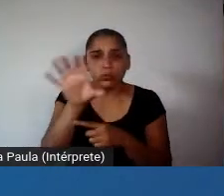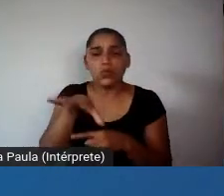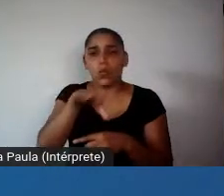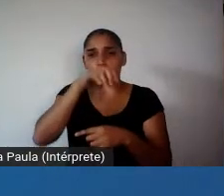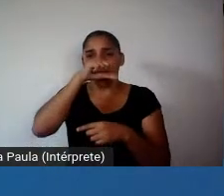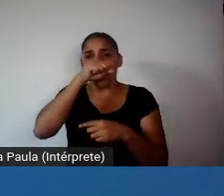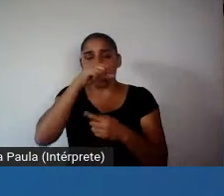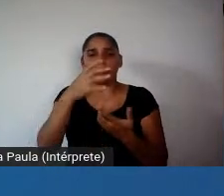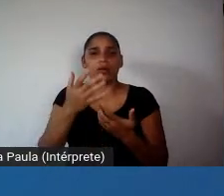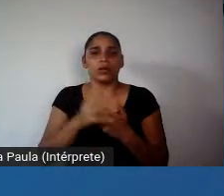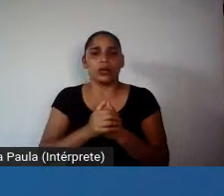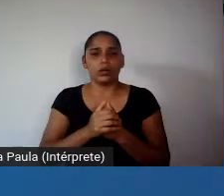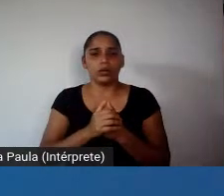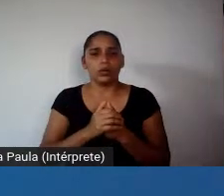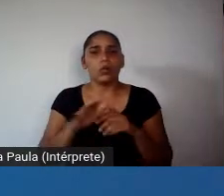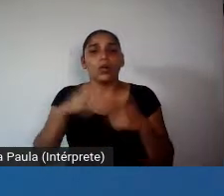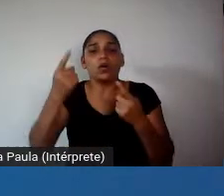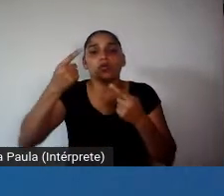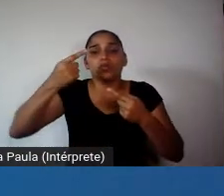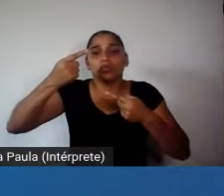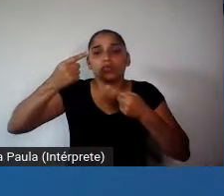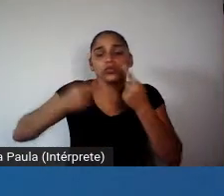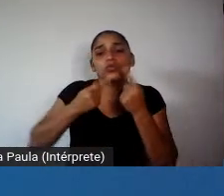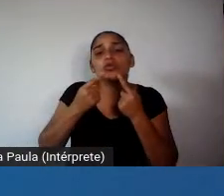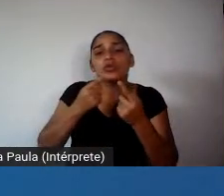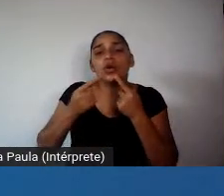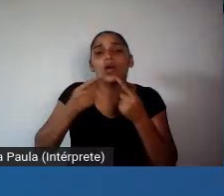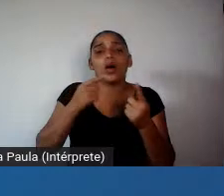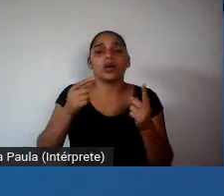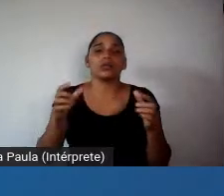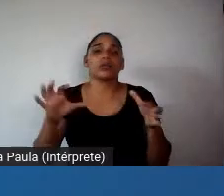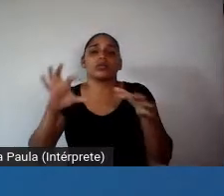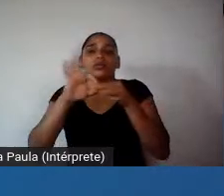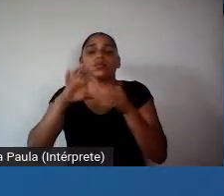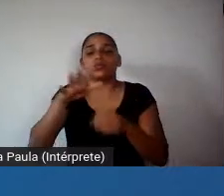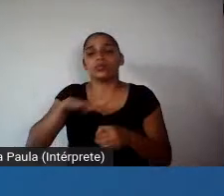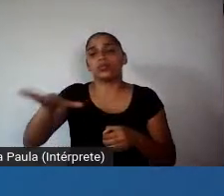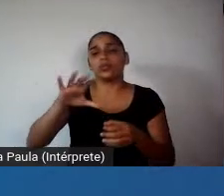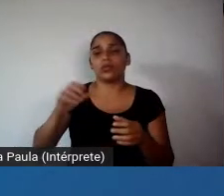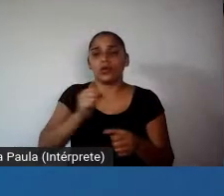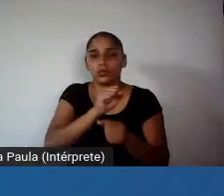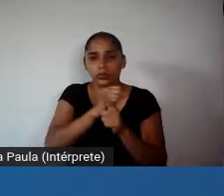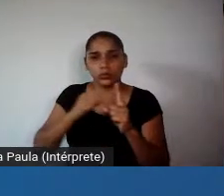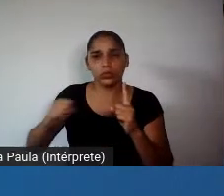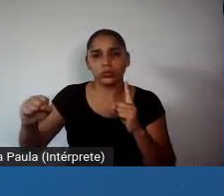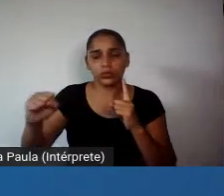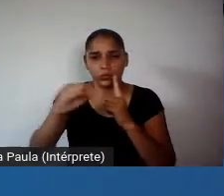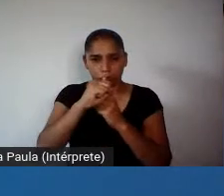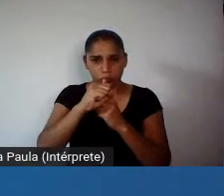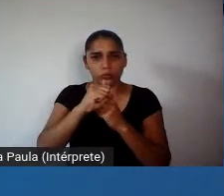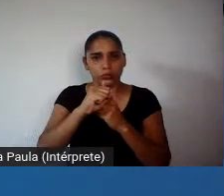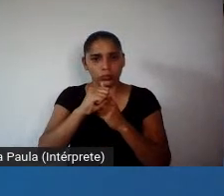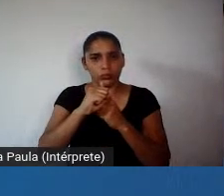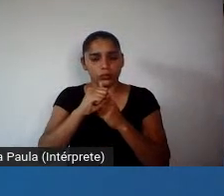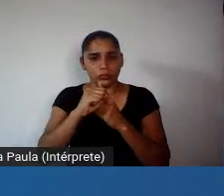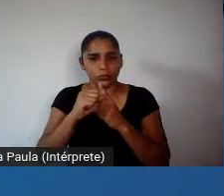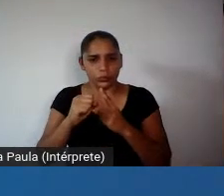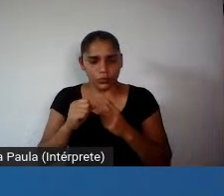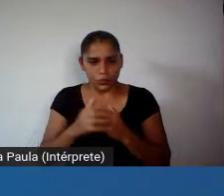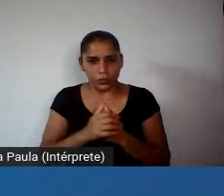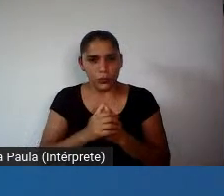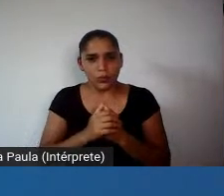simultaneamente, elas dialogam com o campo social, e se tiver Estado, o diálogo é mais próximo, e são instâncias